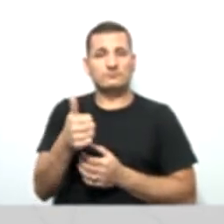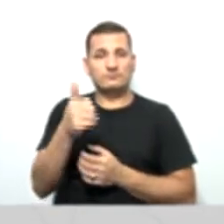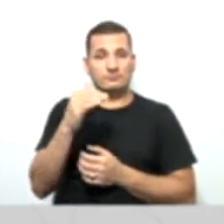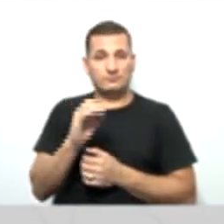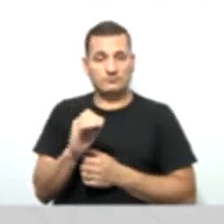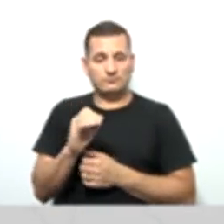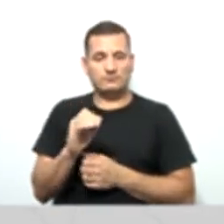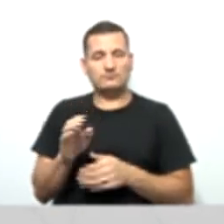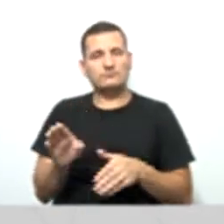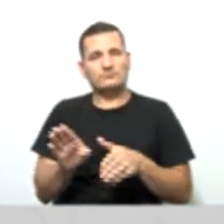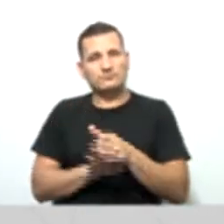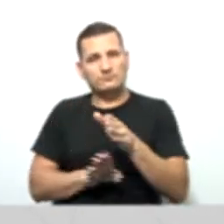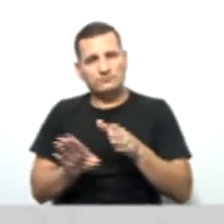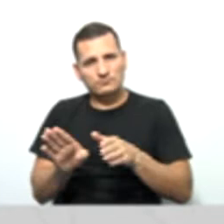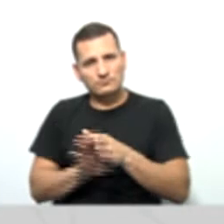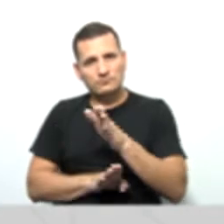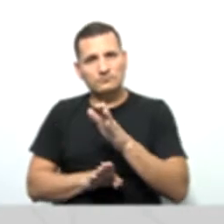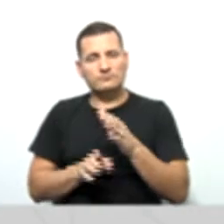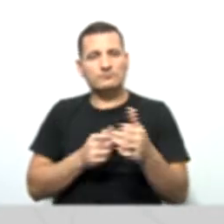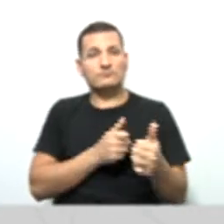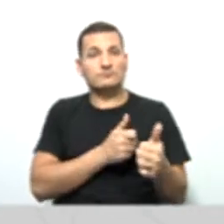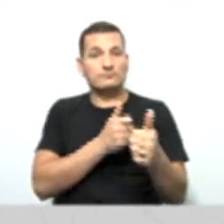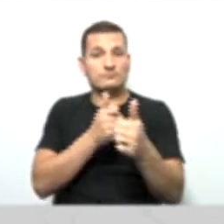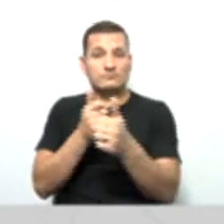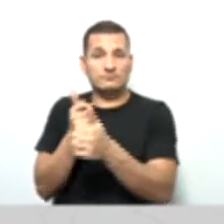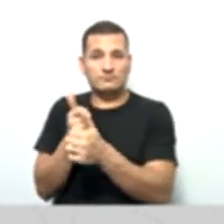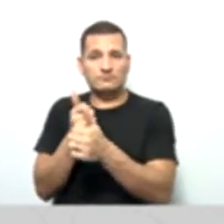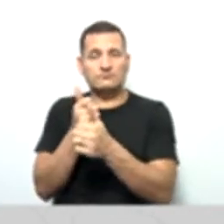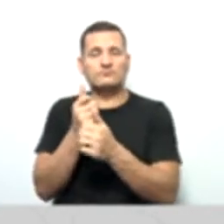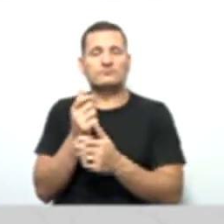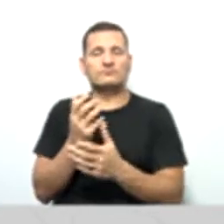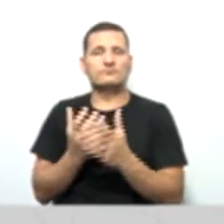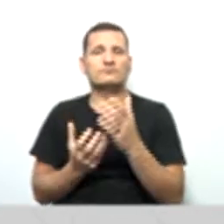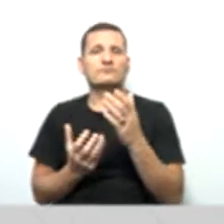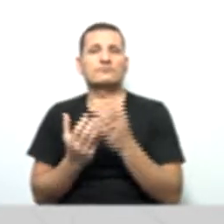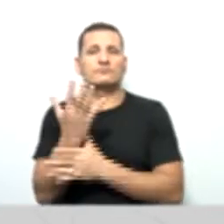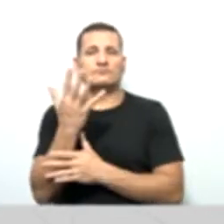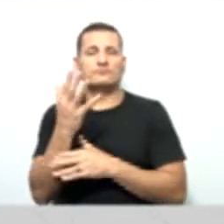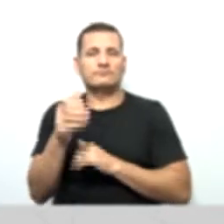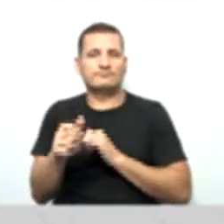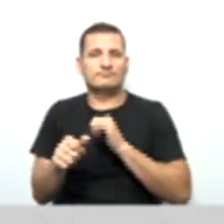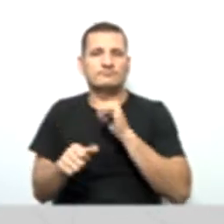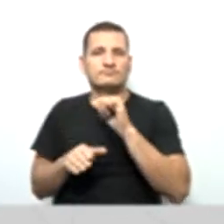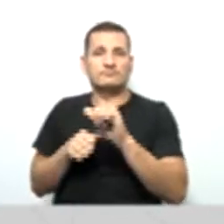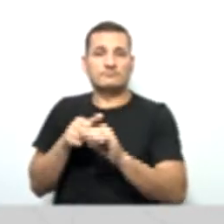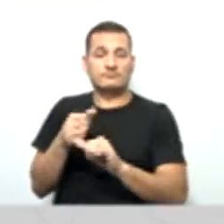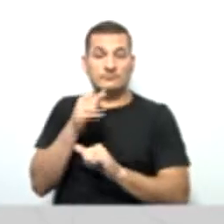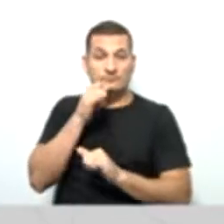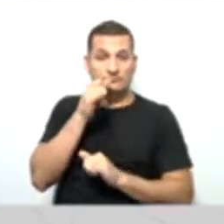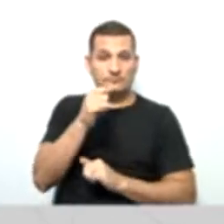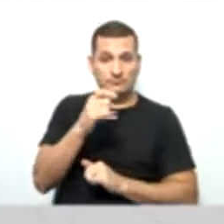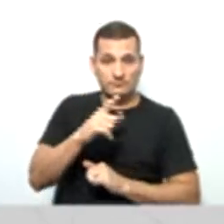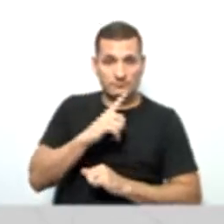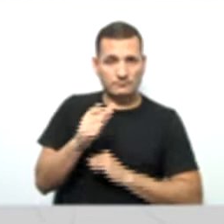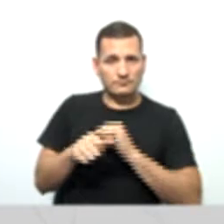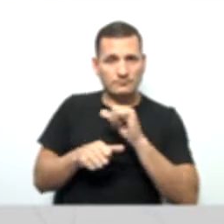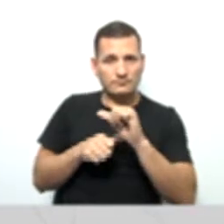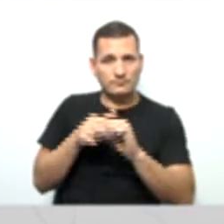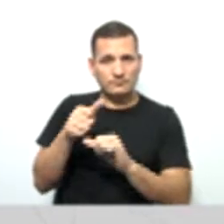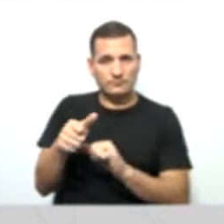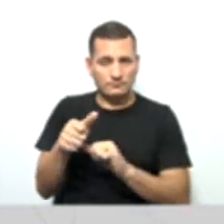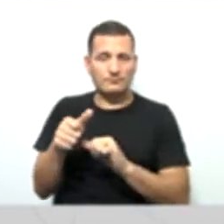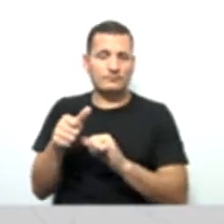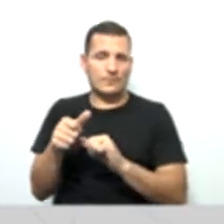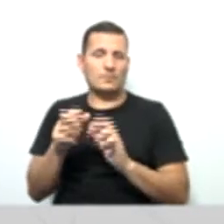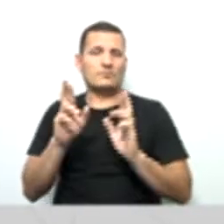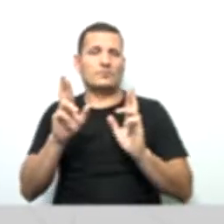recomendar e acompanhar a implantação de mudanças, né? Isso é importante. Se houver mudança, cabe a auditoria